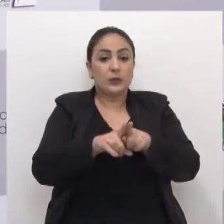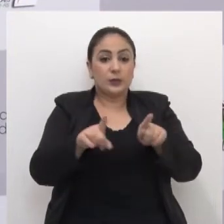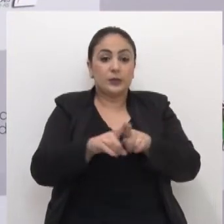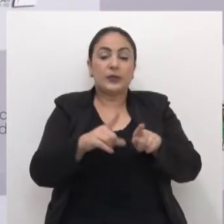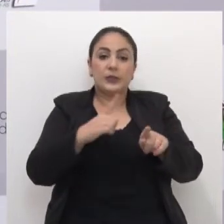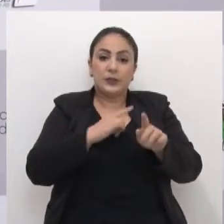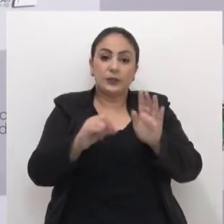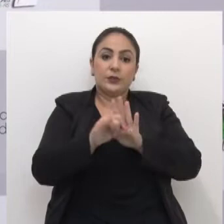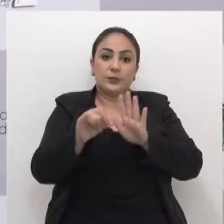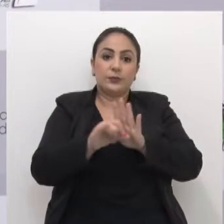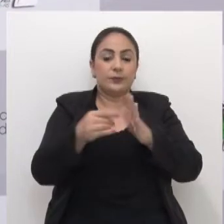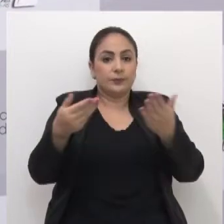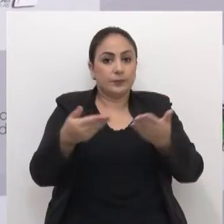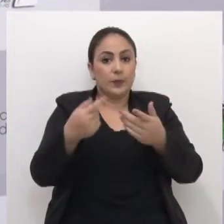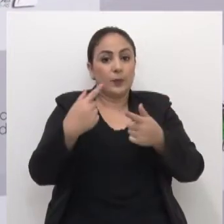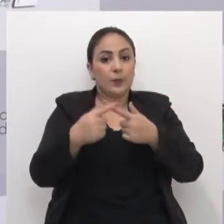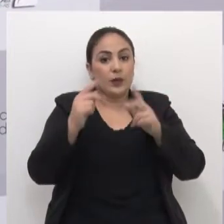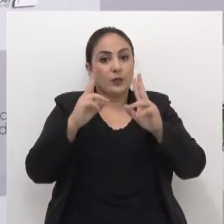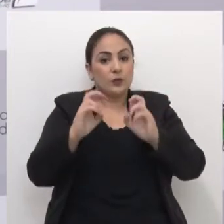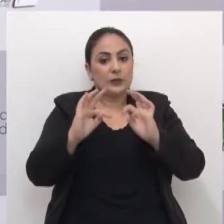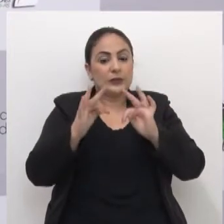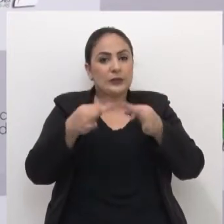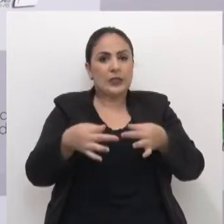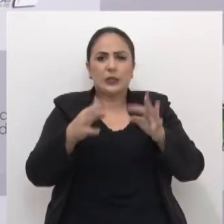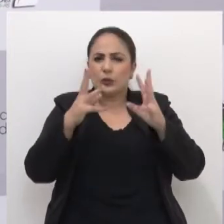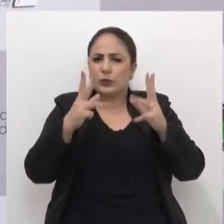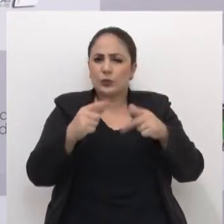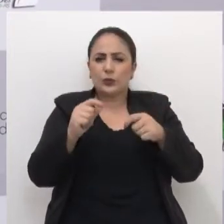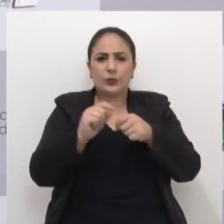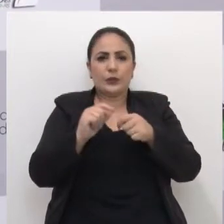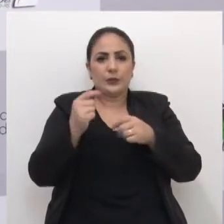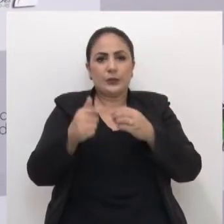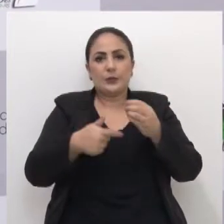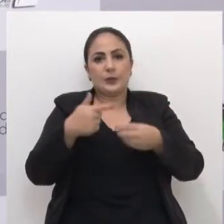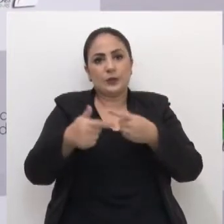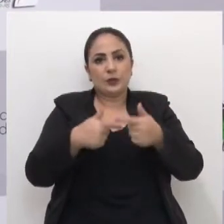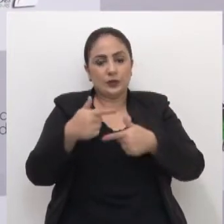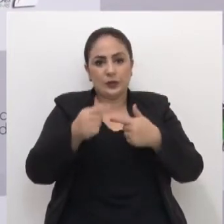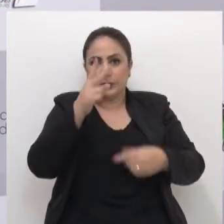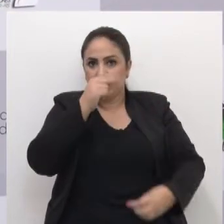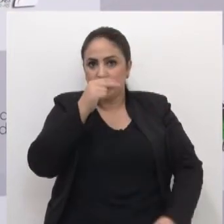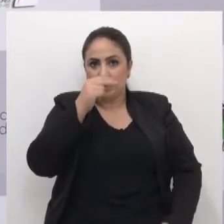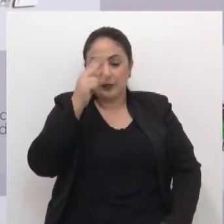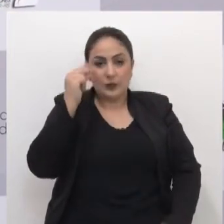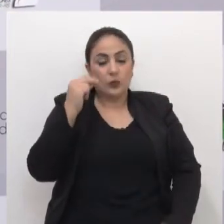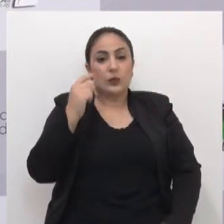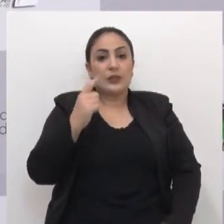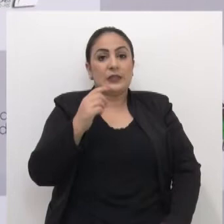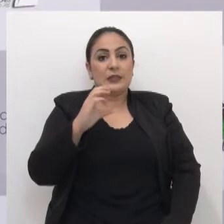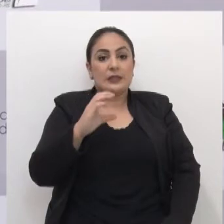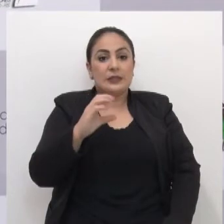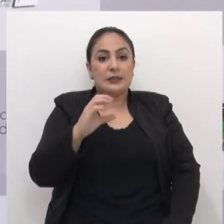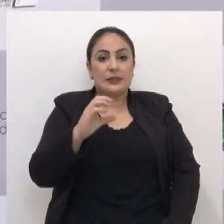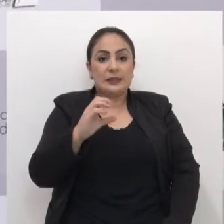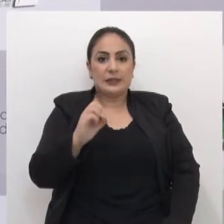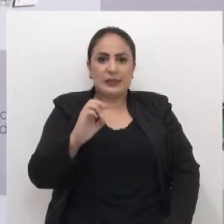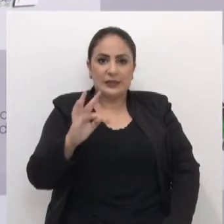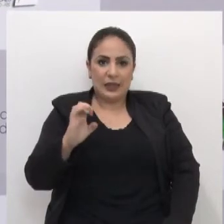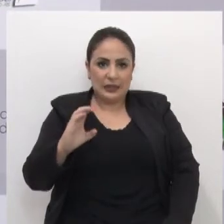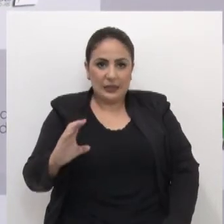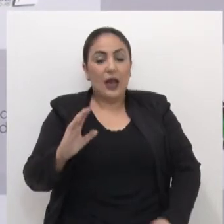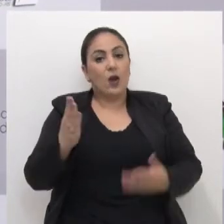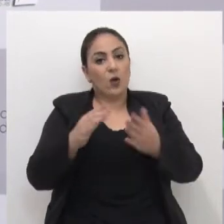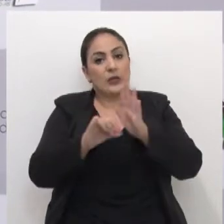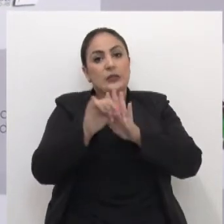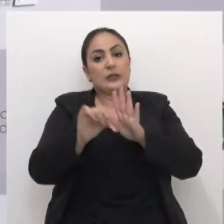vai ter a licitação agora, já que a parte técnica foi toda feita por servidores da prefeitura, pessoal da CETEC, já está toda pronta e